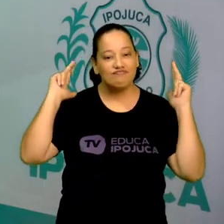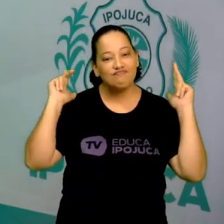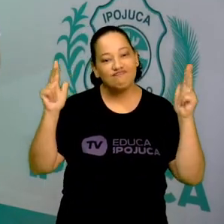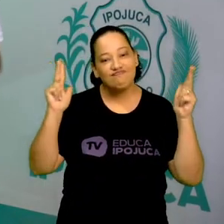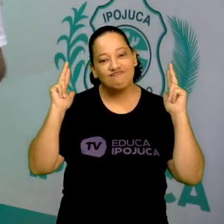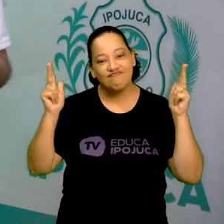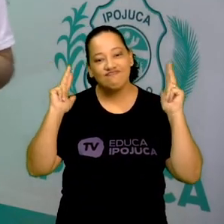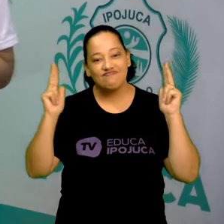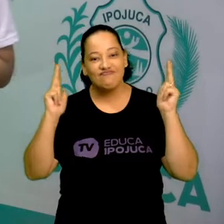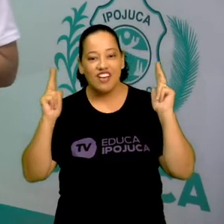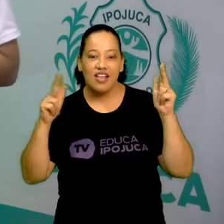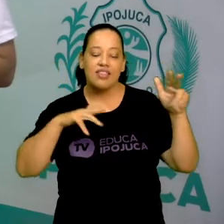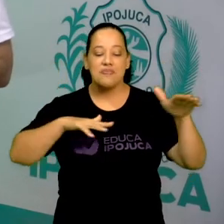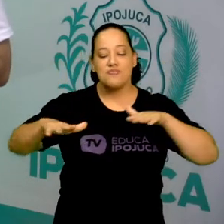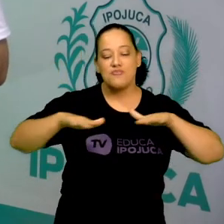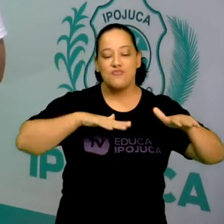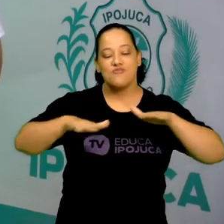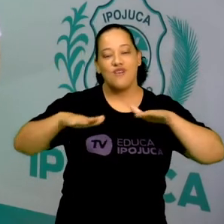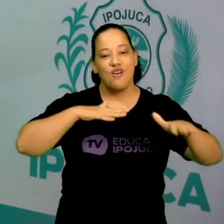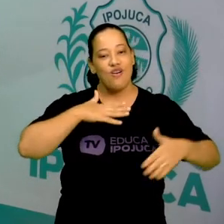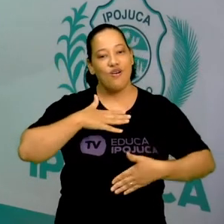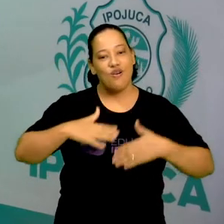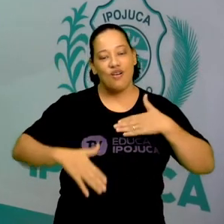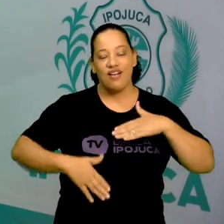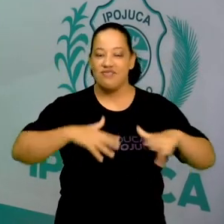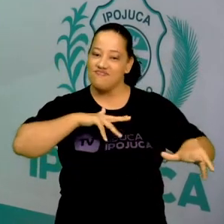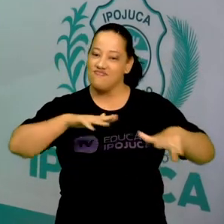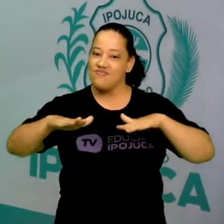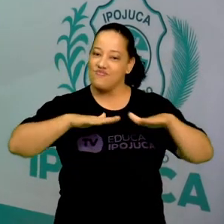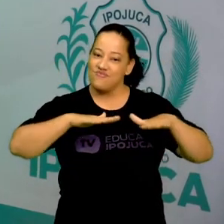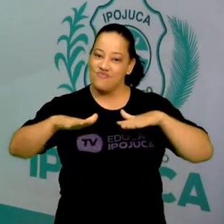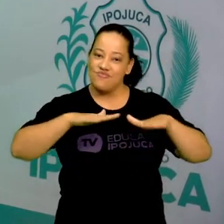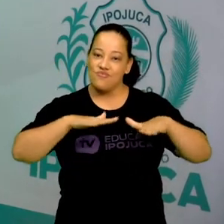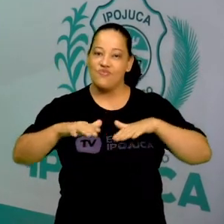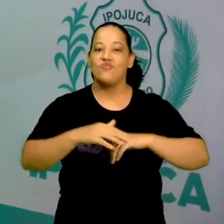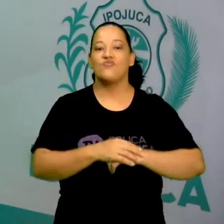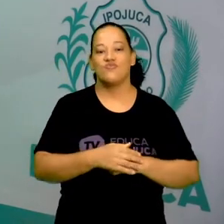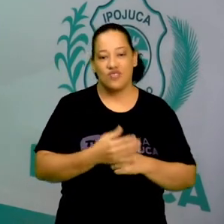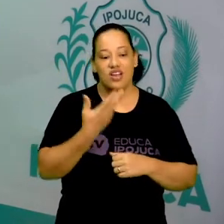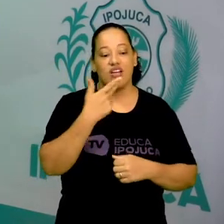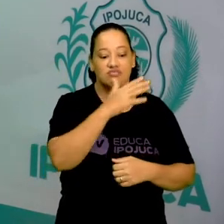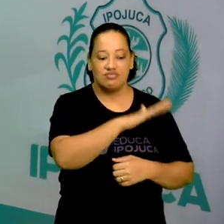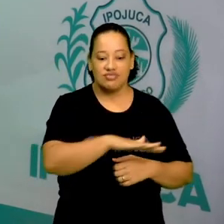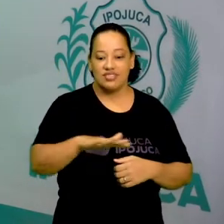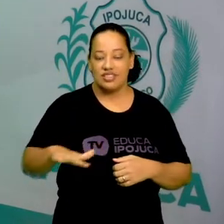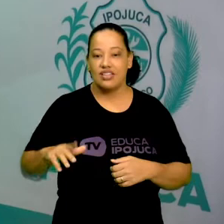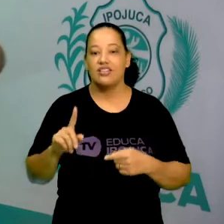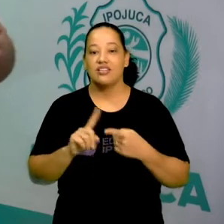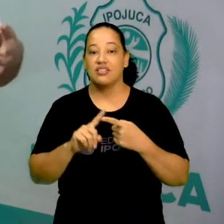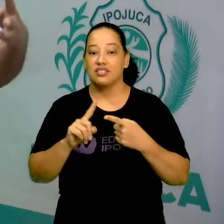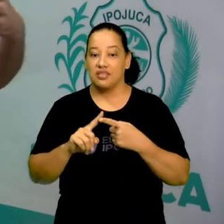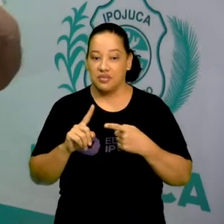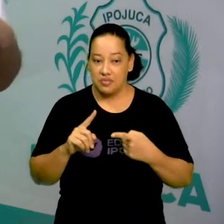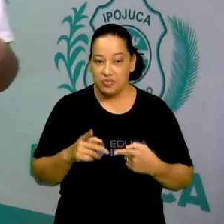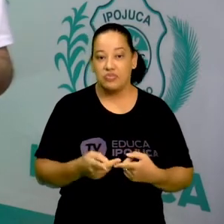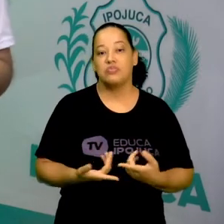e de movimento para as crianças, além de aproximar o quê?